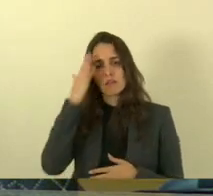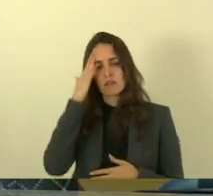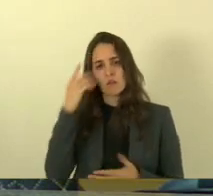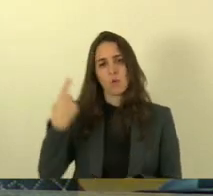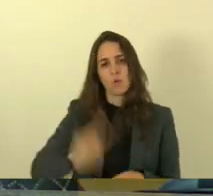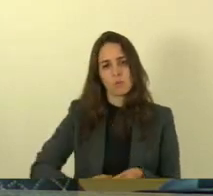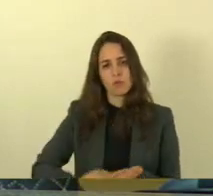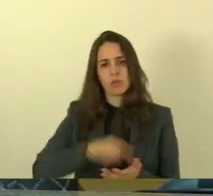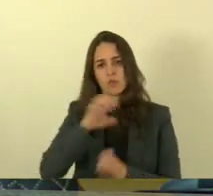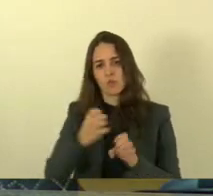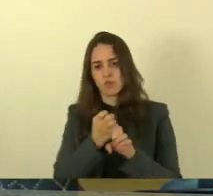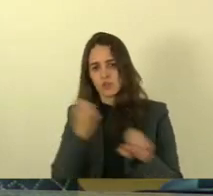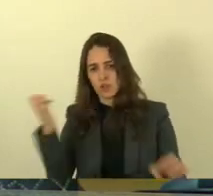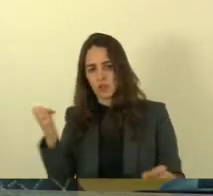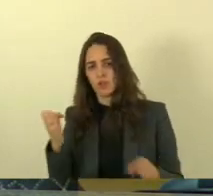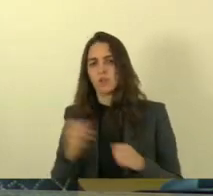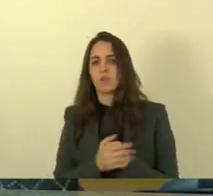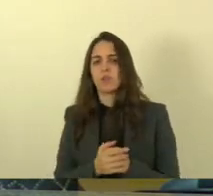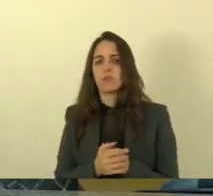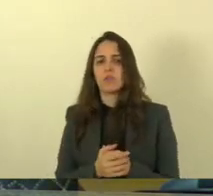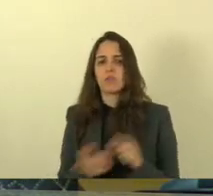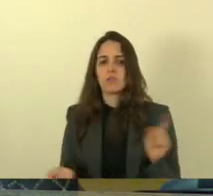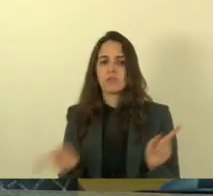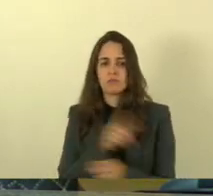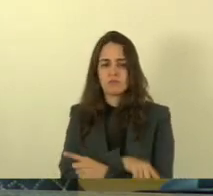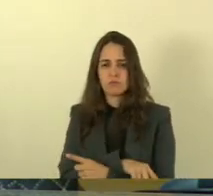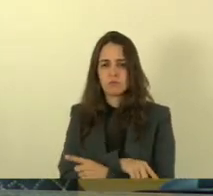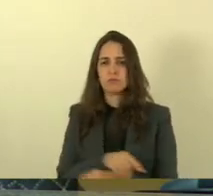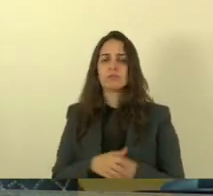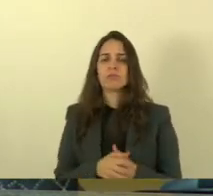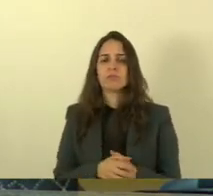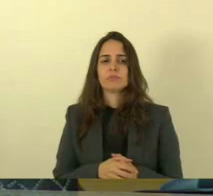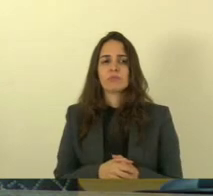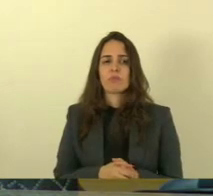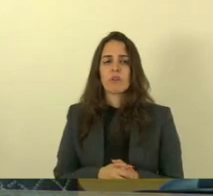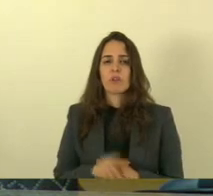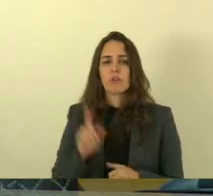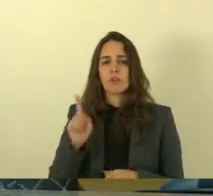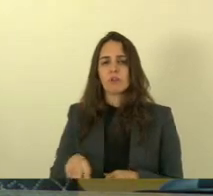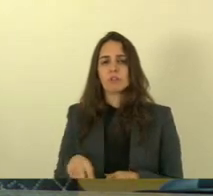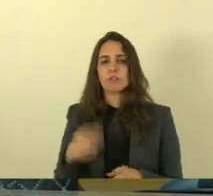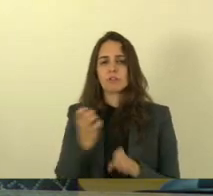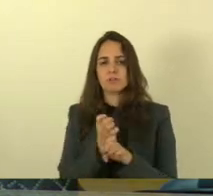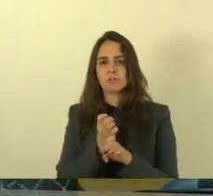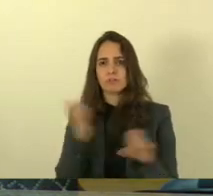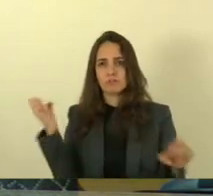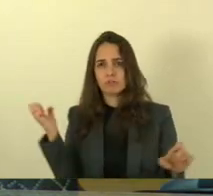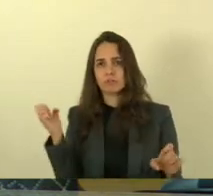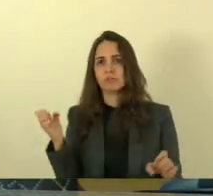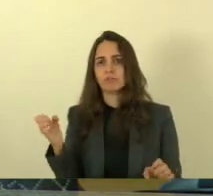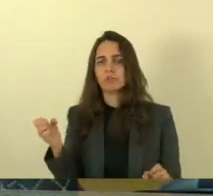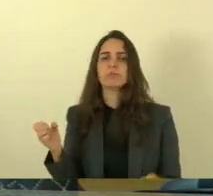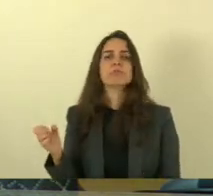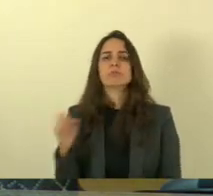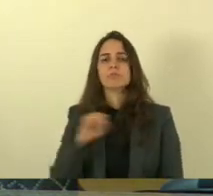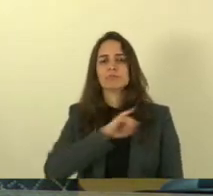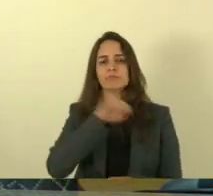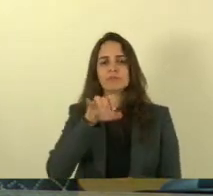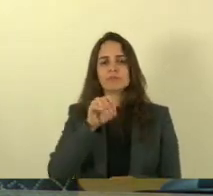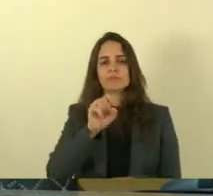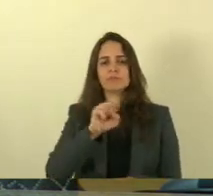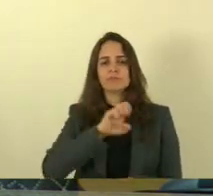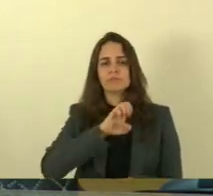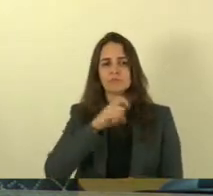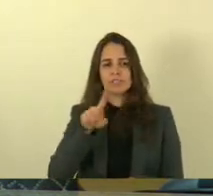deputado Engenheiro José Esmeraldo foi cedida a palavra agora primeiro orador deputado Engenheiro José Esmeraldo